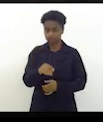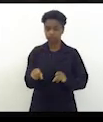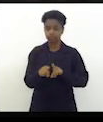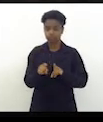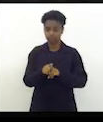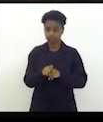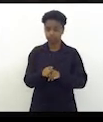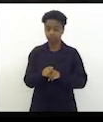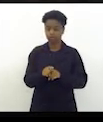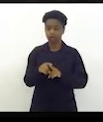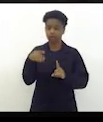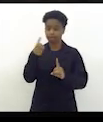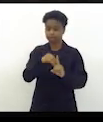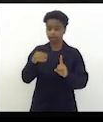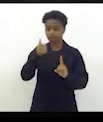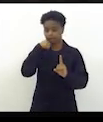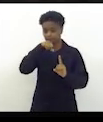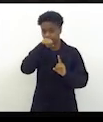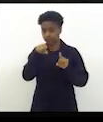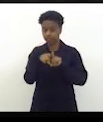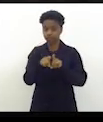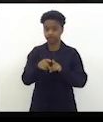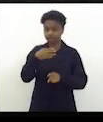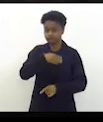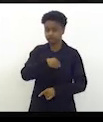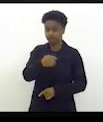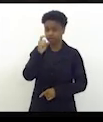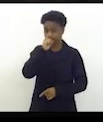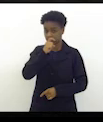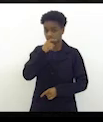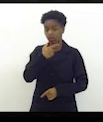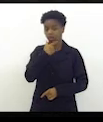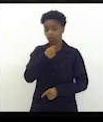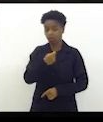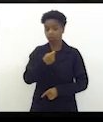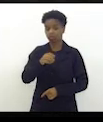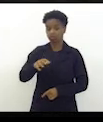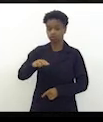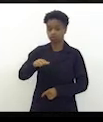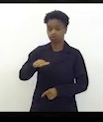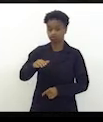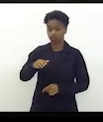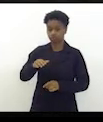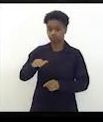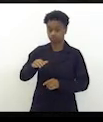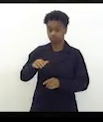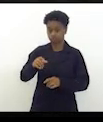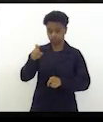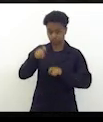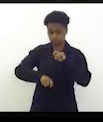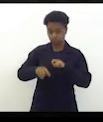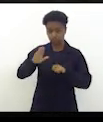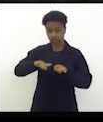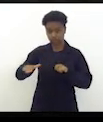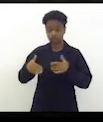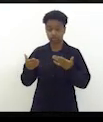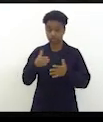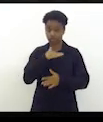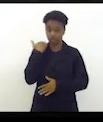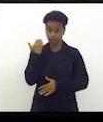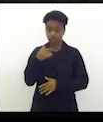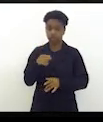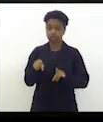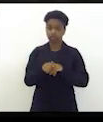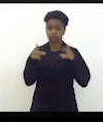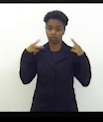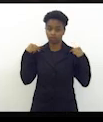lixamento mãe e filha mentem que homem estuprou criança e ele acaba sendo morto motorista foi morto por uma